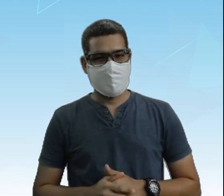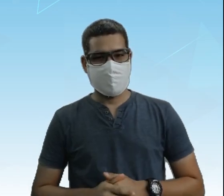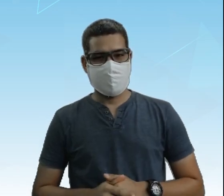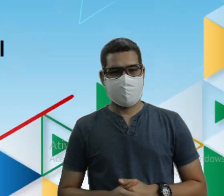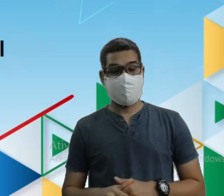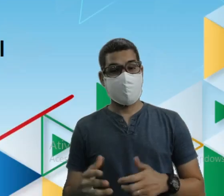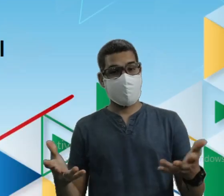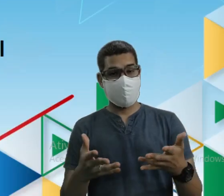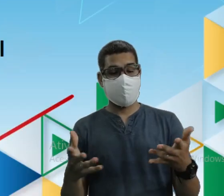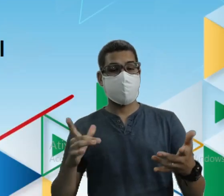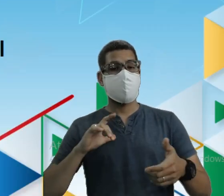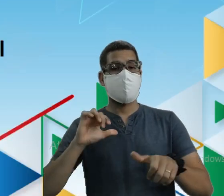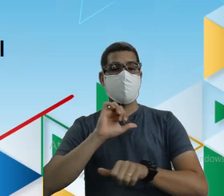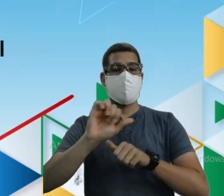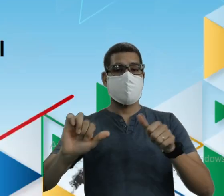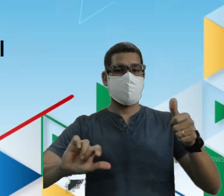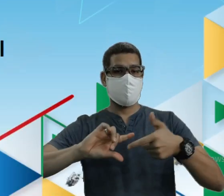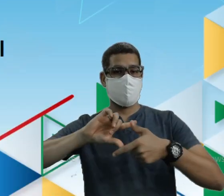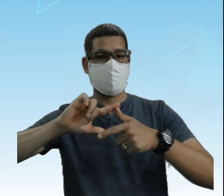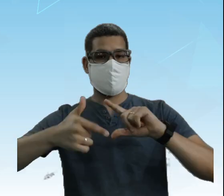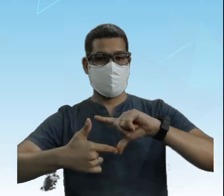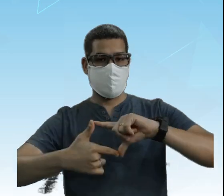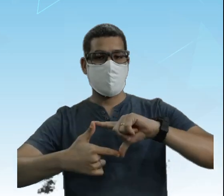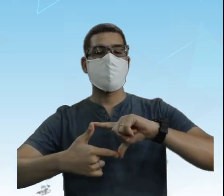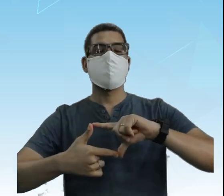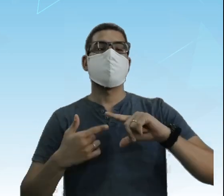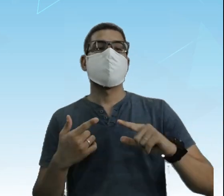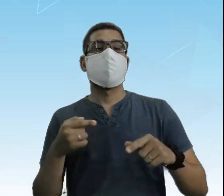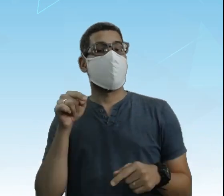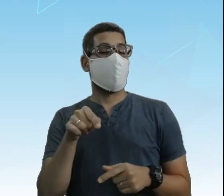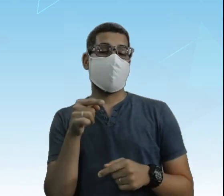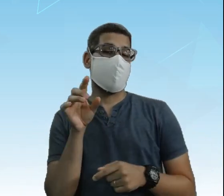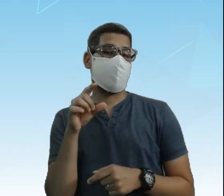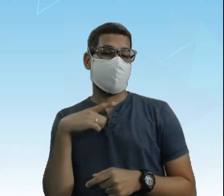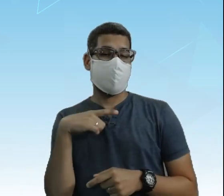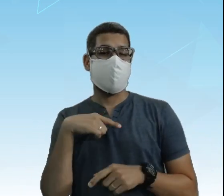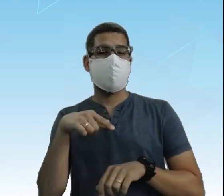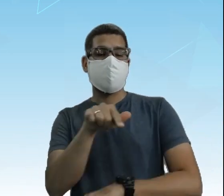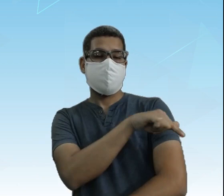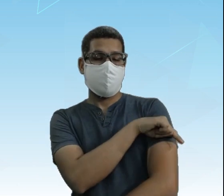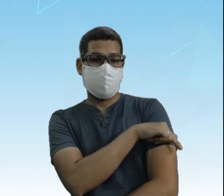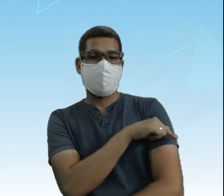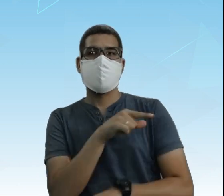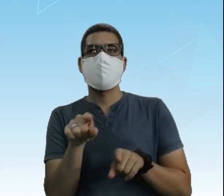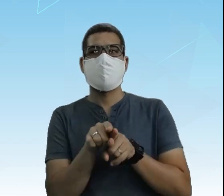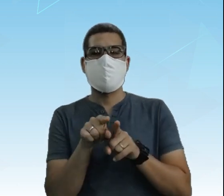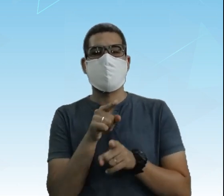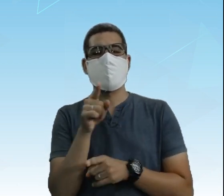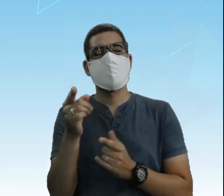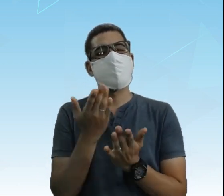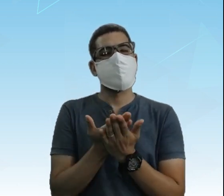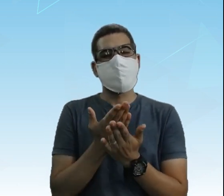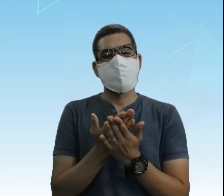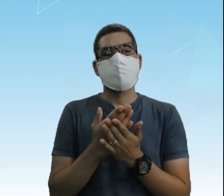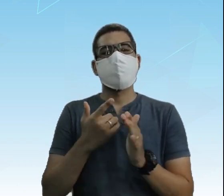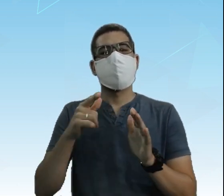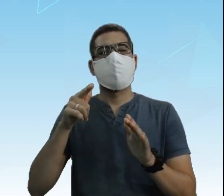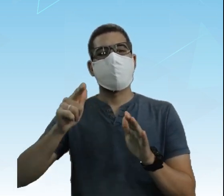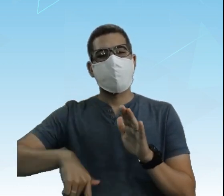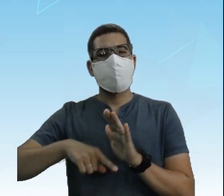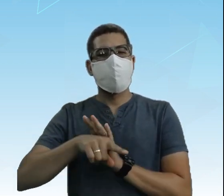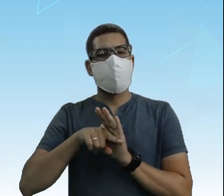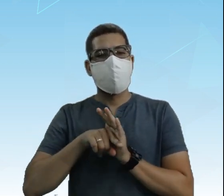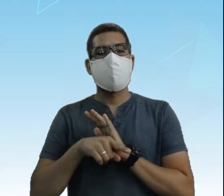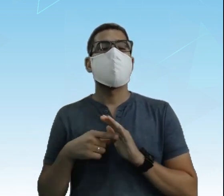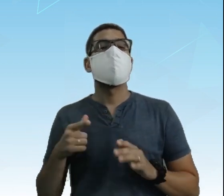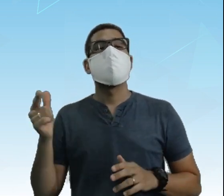Transformações Geométricas, e claro, não só você que está estudando conosco no sétimo ano Mas quem está fazendo revisões das aulas